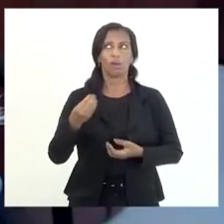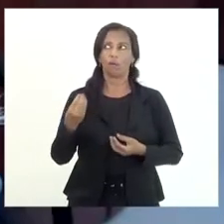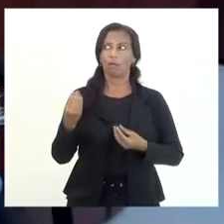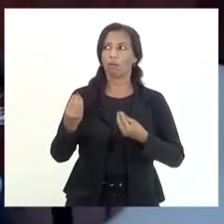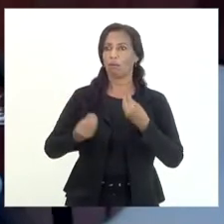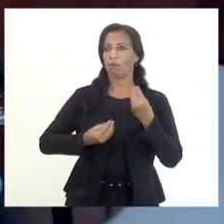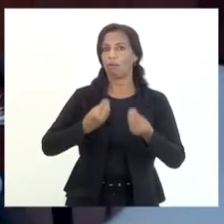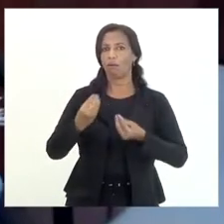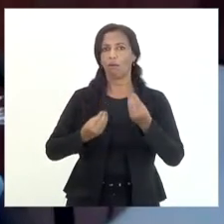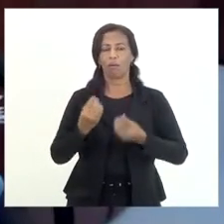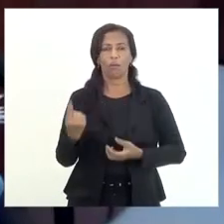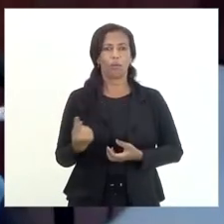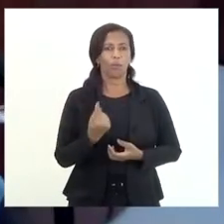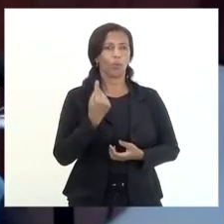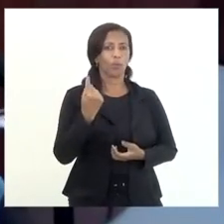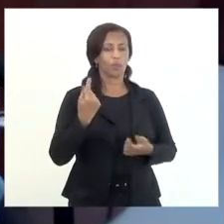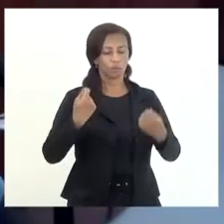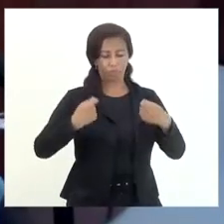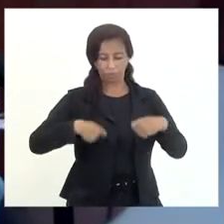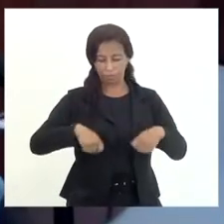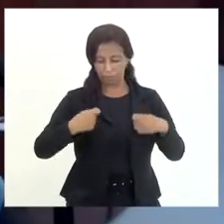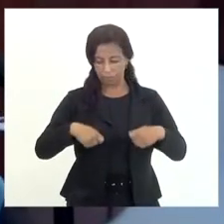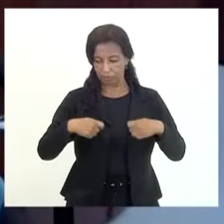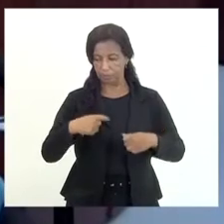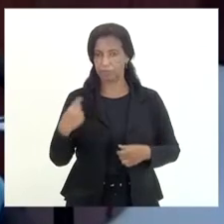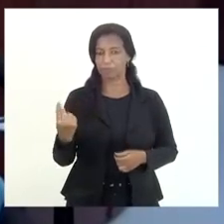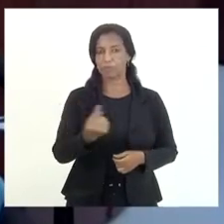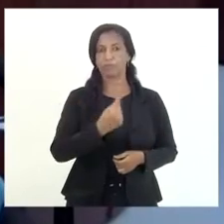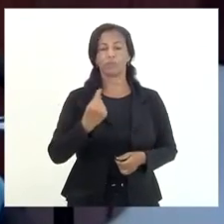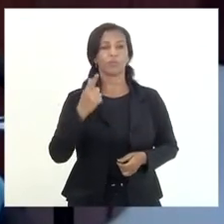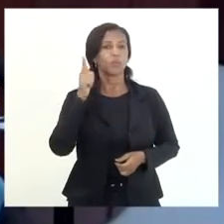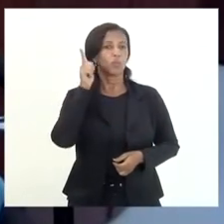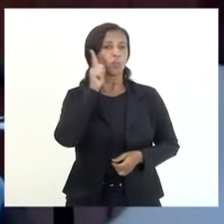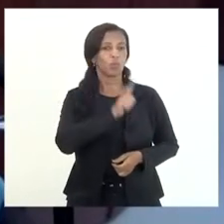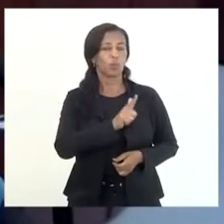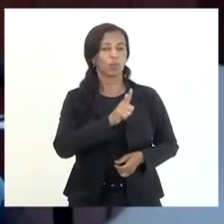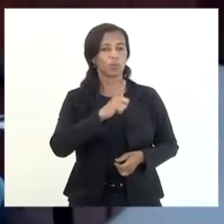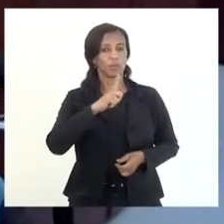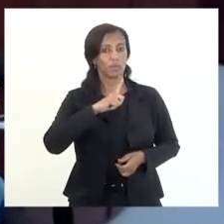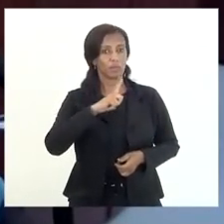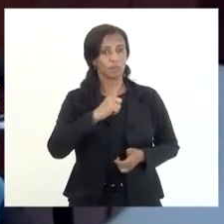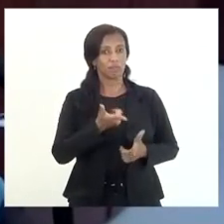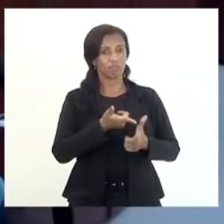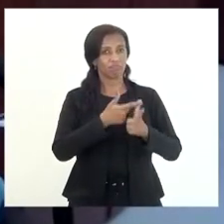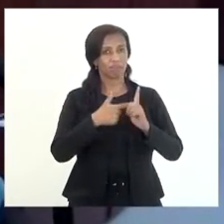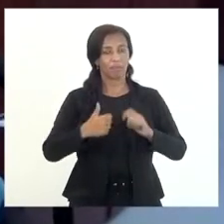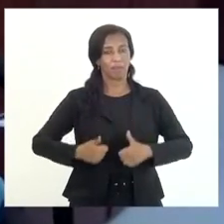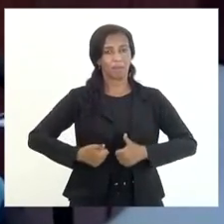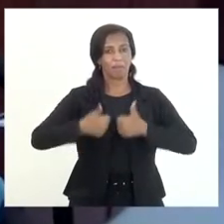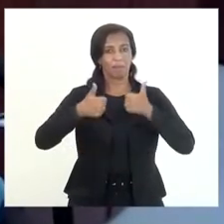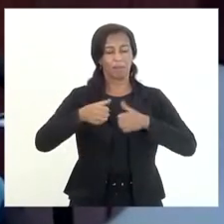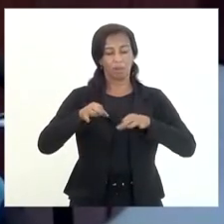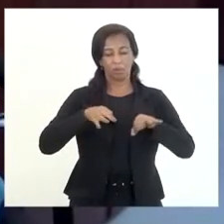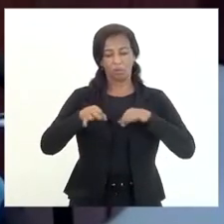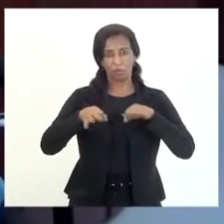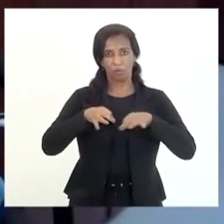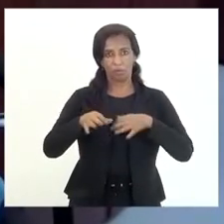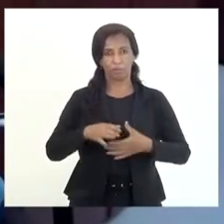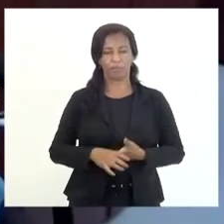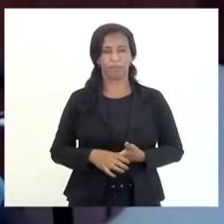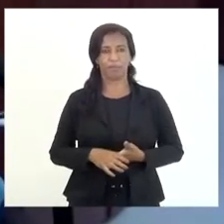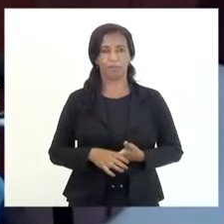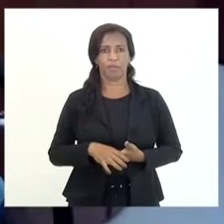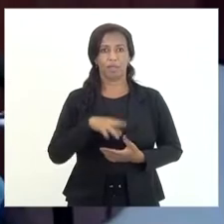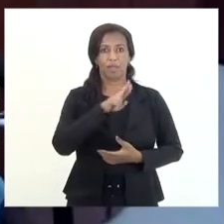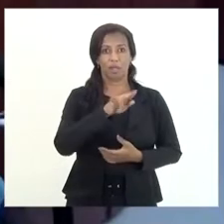vou dizer o único necessário para que a gente consiga tocar a dívida ativa da melhor forma possível a